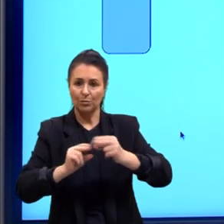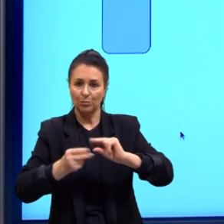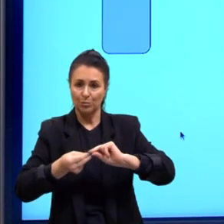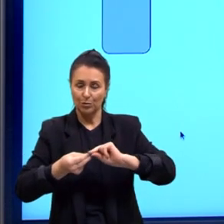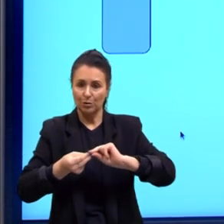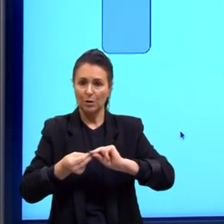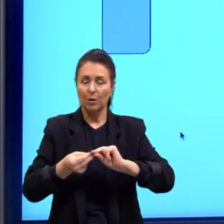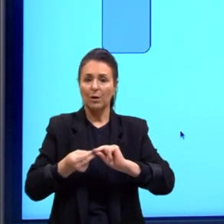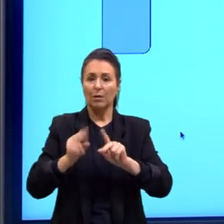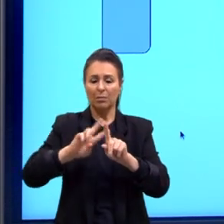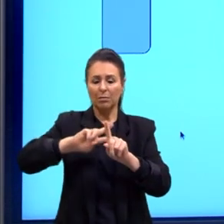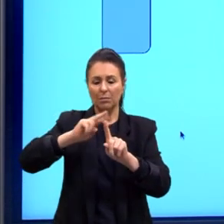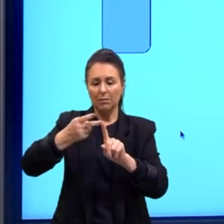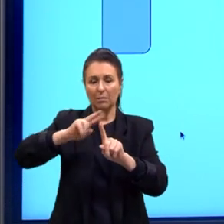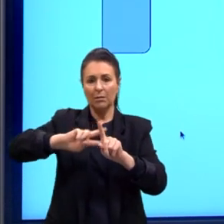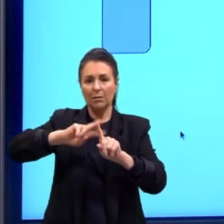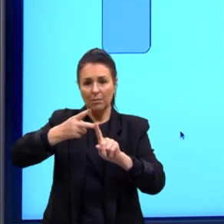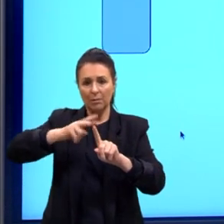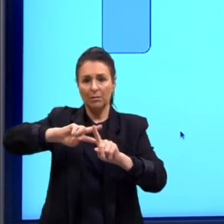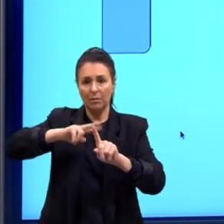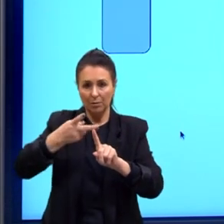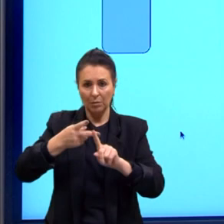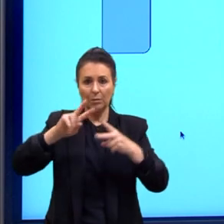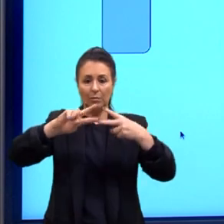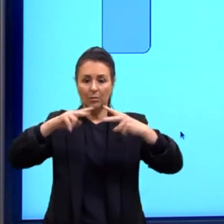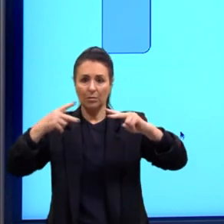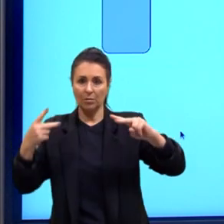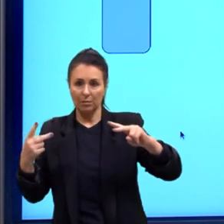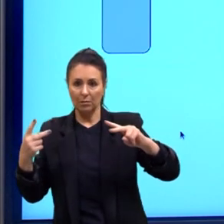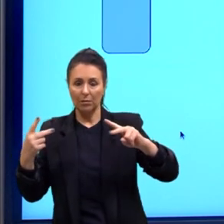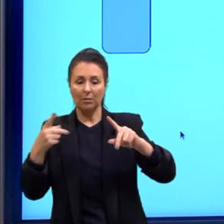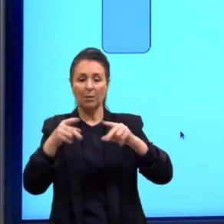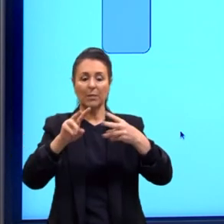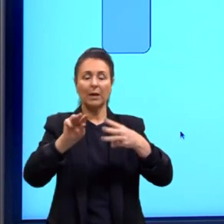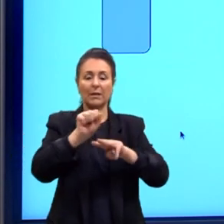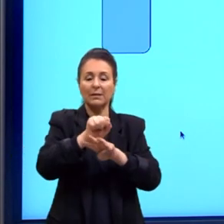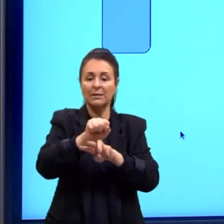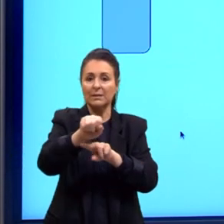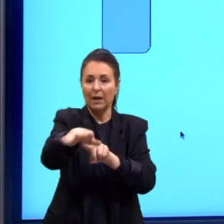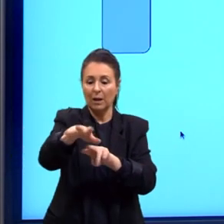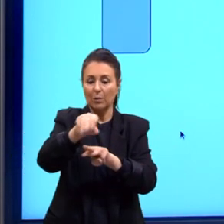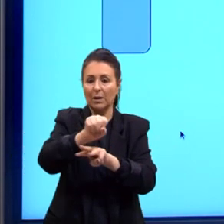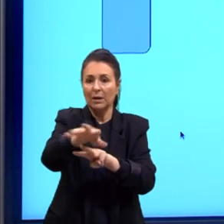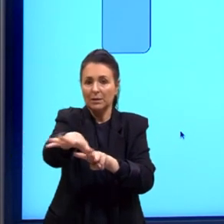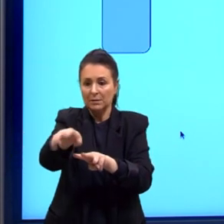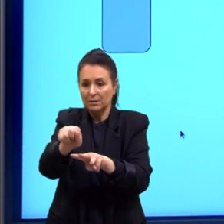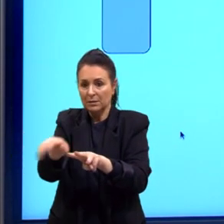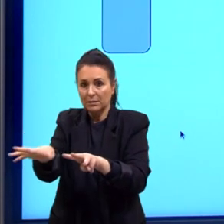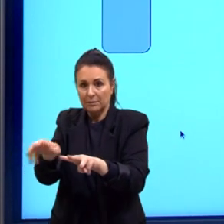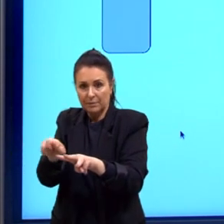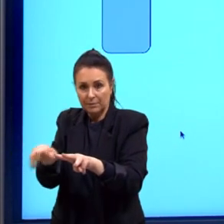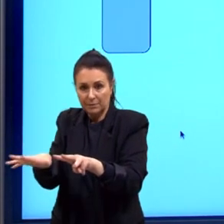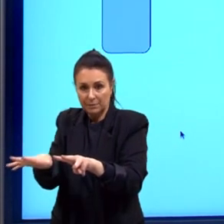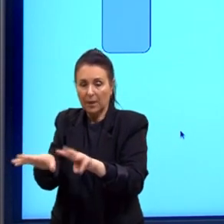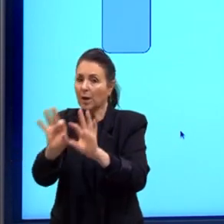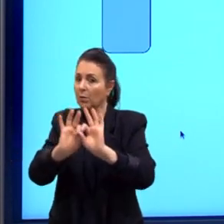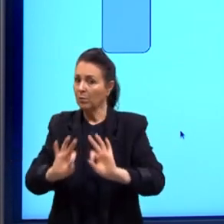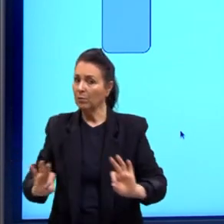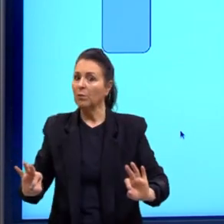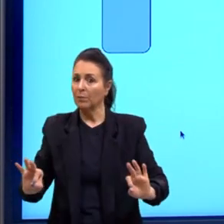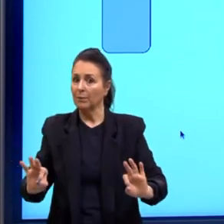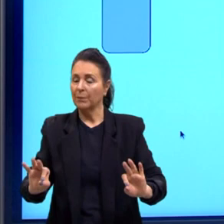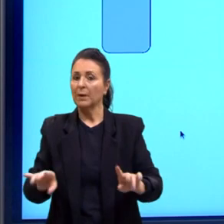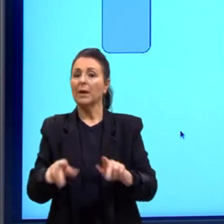replicações de DNA, nas multiplicações celulares, é comum. Então, aqui, temos um